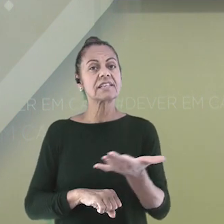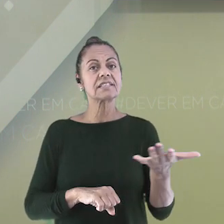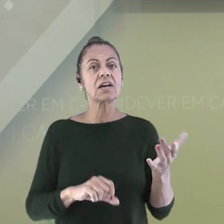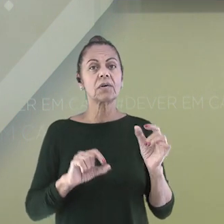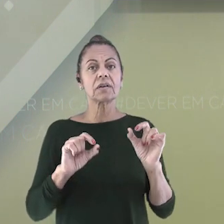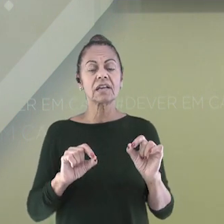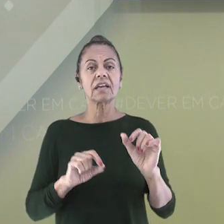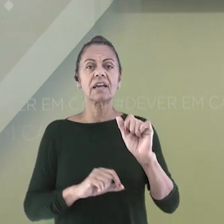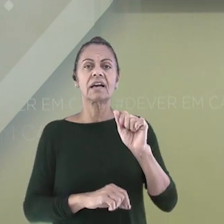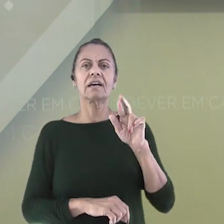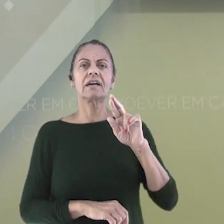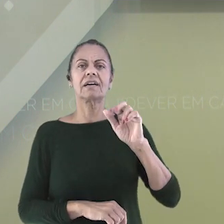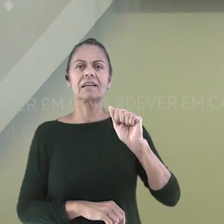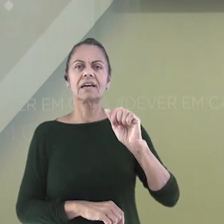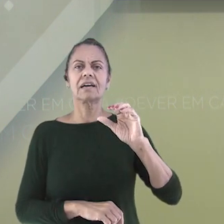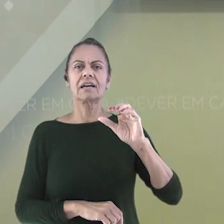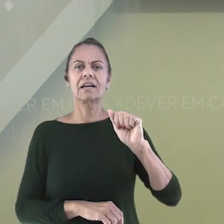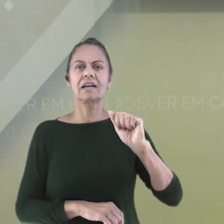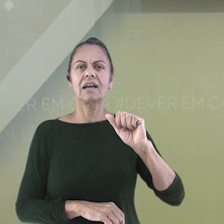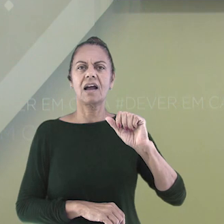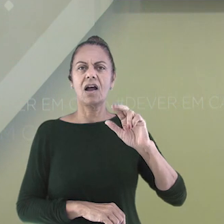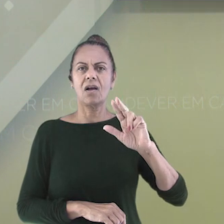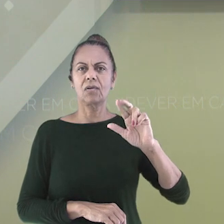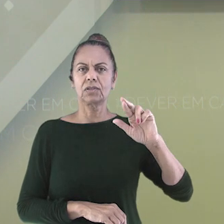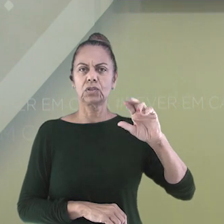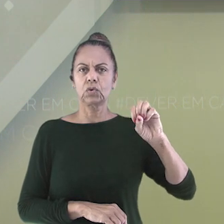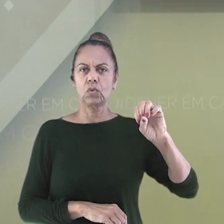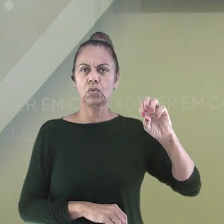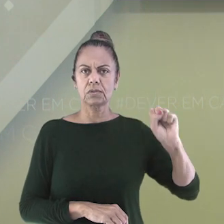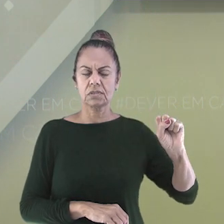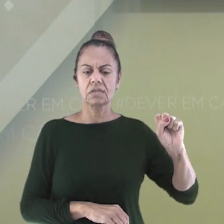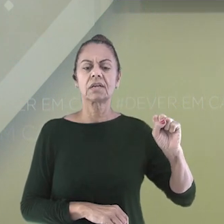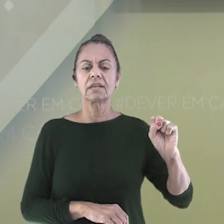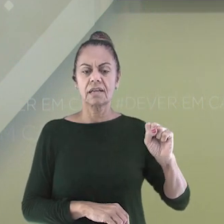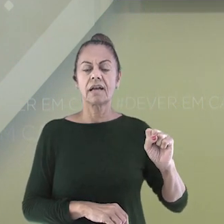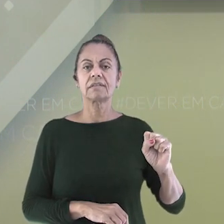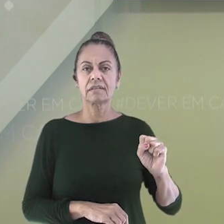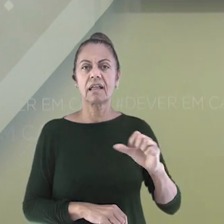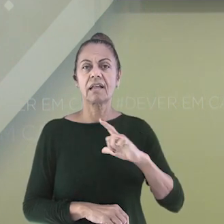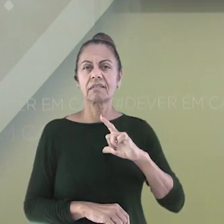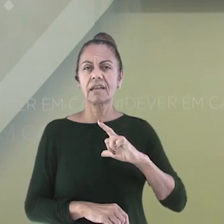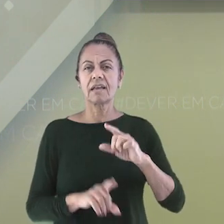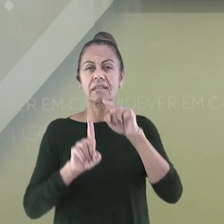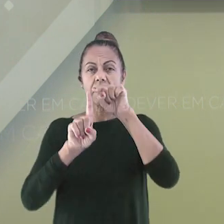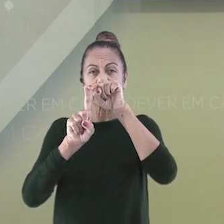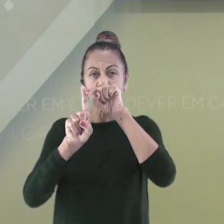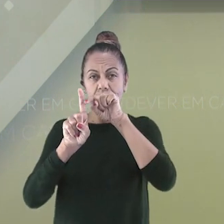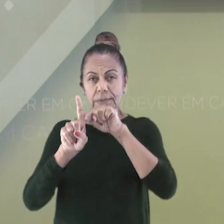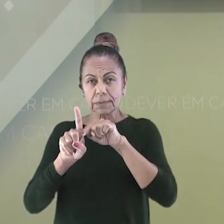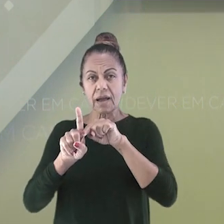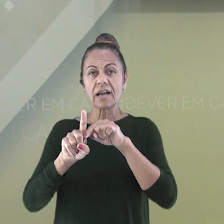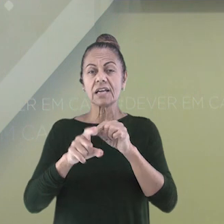araucárias. Um tipo de formação vegetal comum em lugares onde há baixas temperaturas e